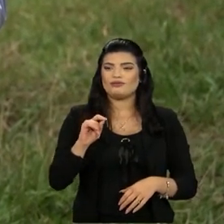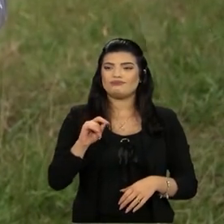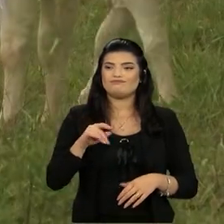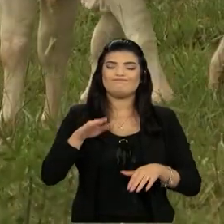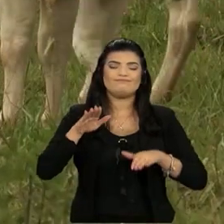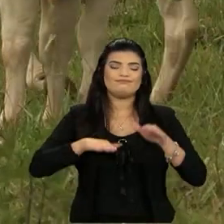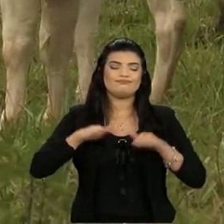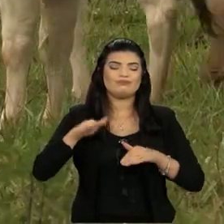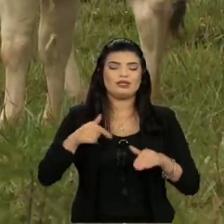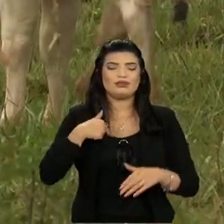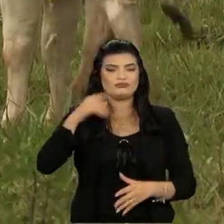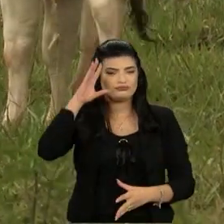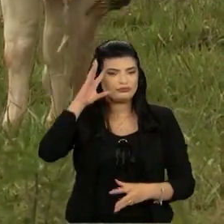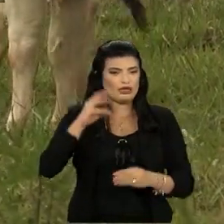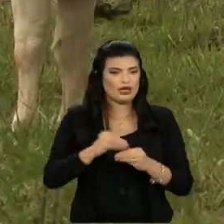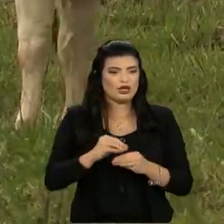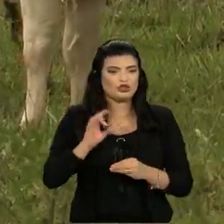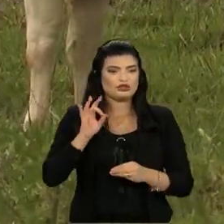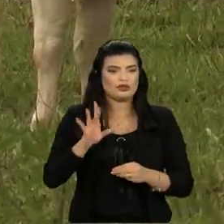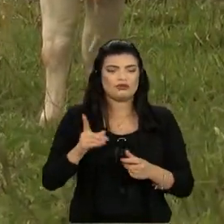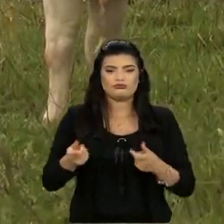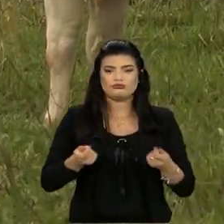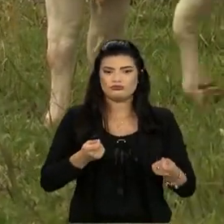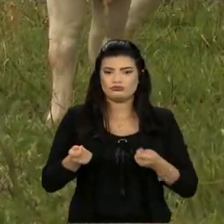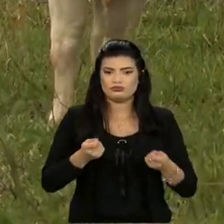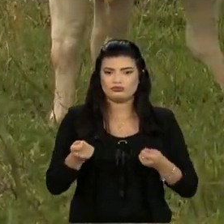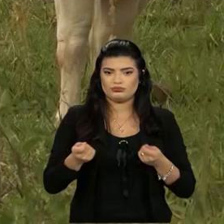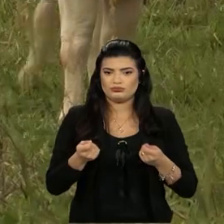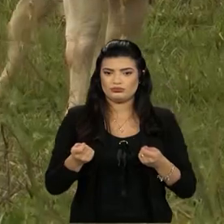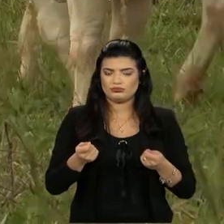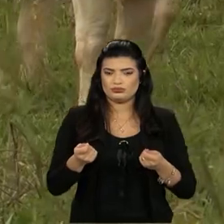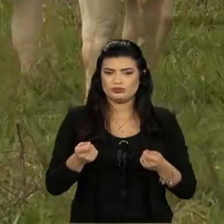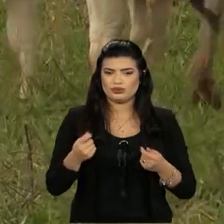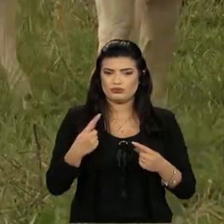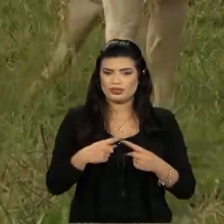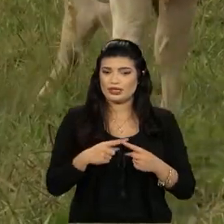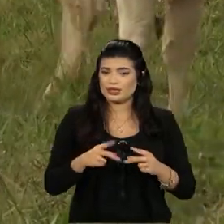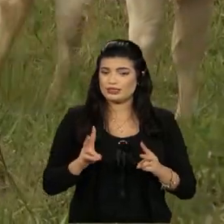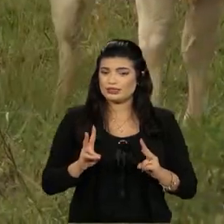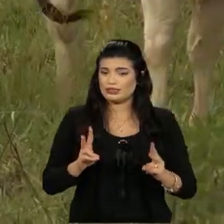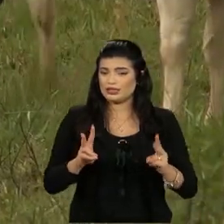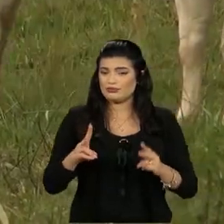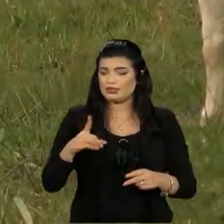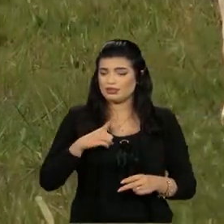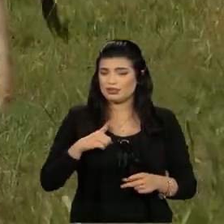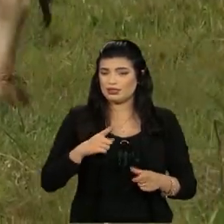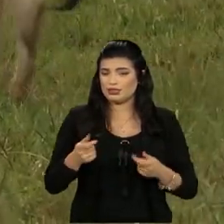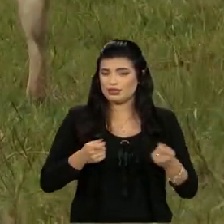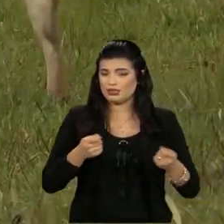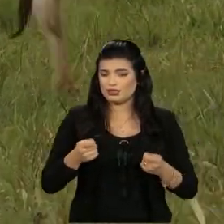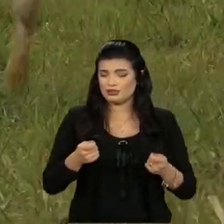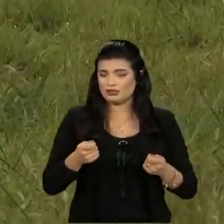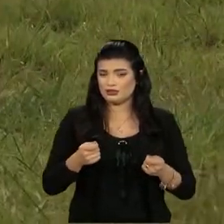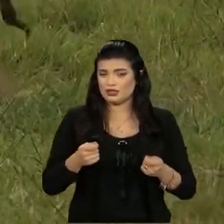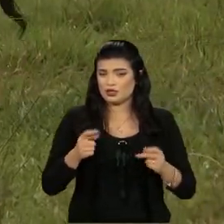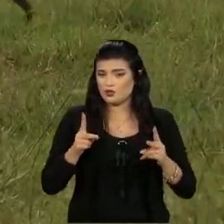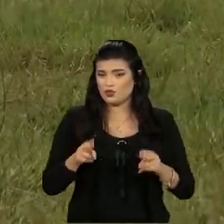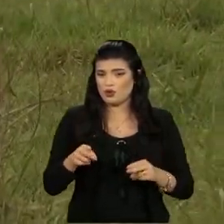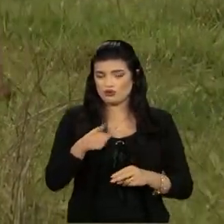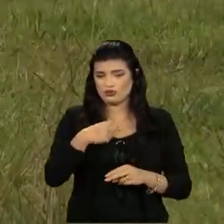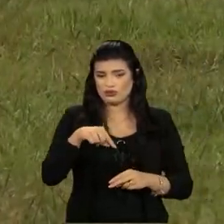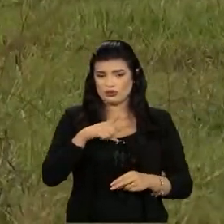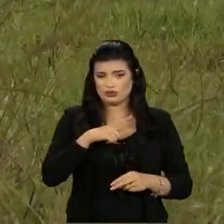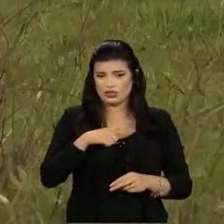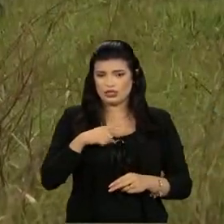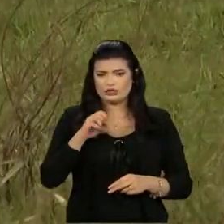ali a conclusão econômica. Porque ela, assim, é sempre com viés econômico, que igual nós estamos fazendo. Só